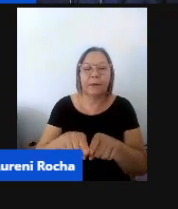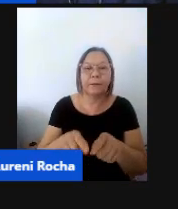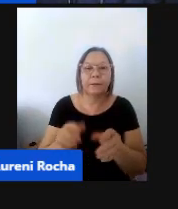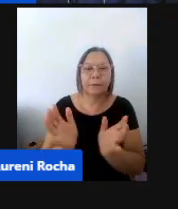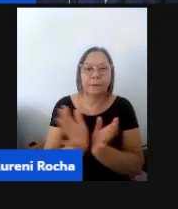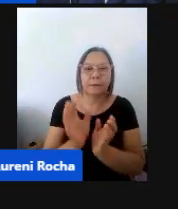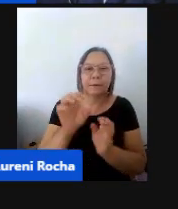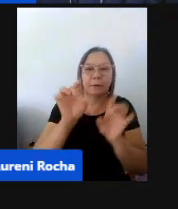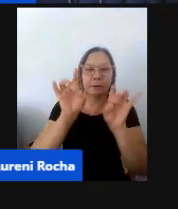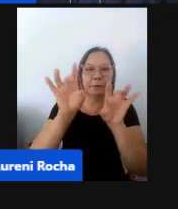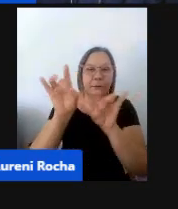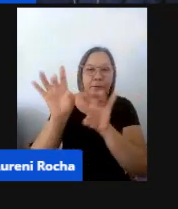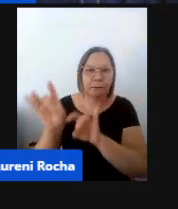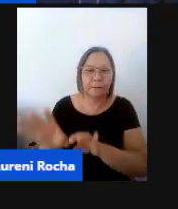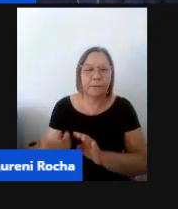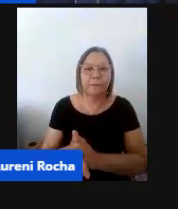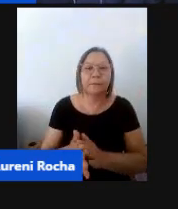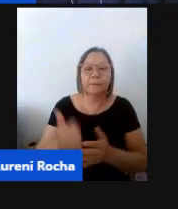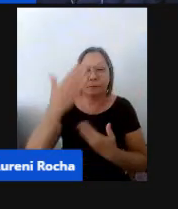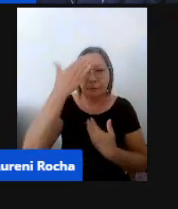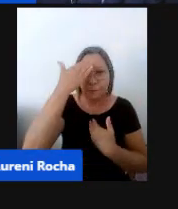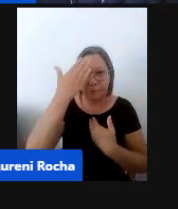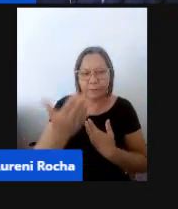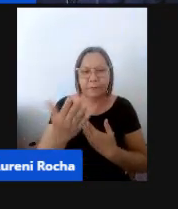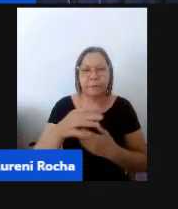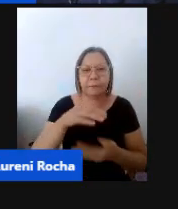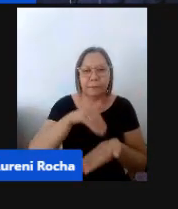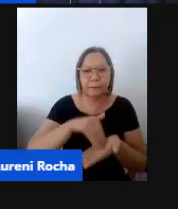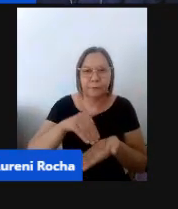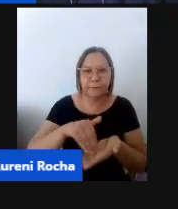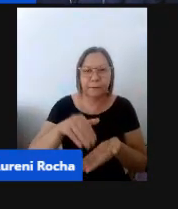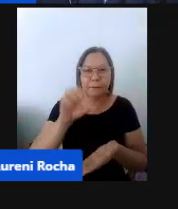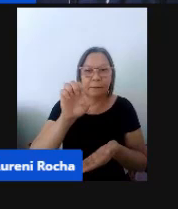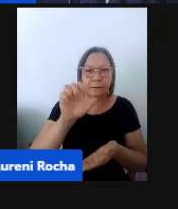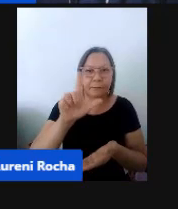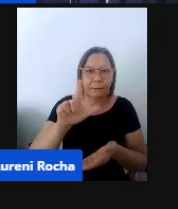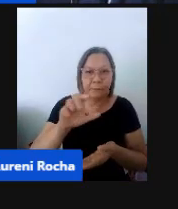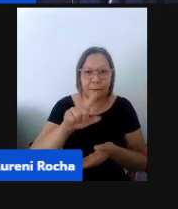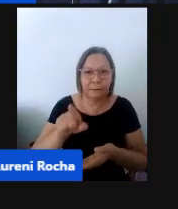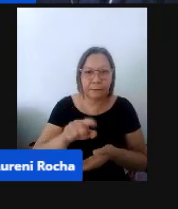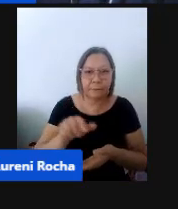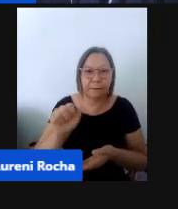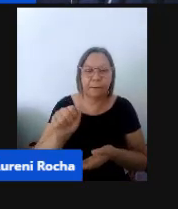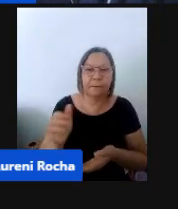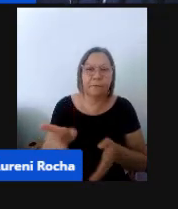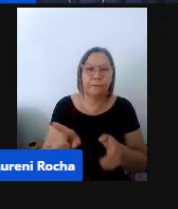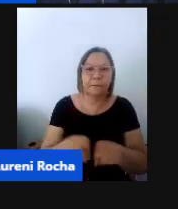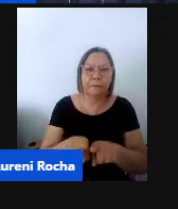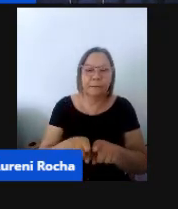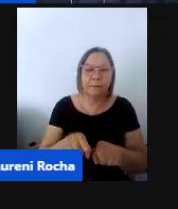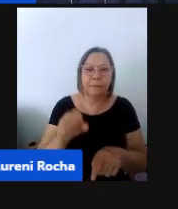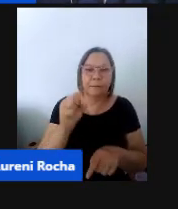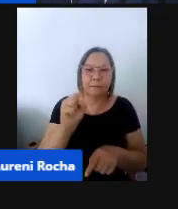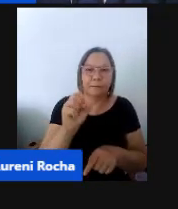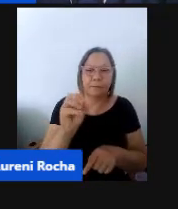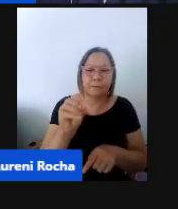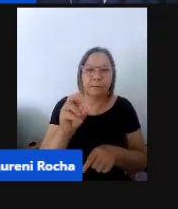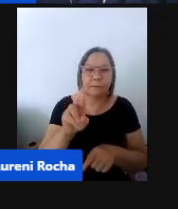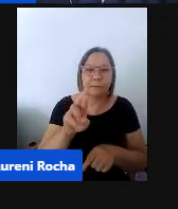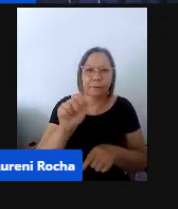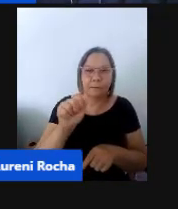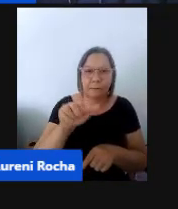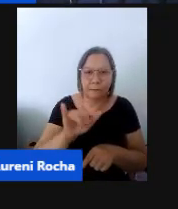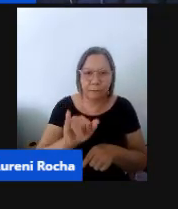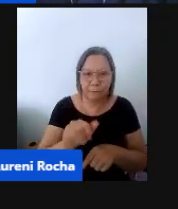também as nossas secretárias, professoras Elza e Soraia, o nosso superintendente, professor Waldir Leonel, e a nossa gerente, Bel